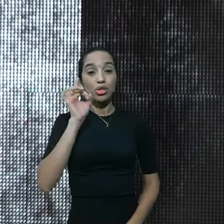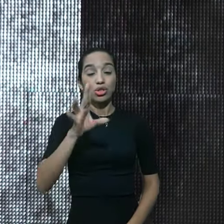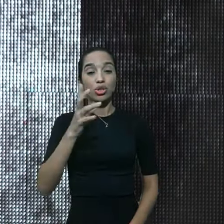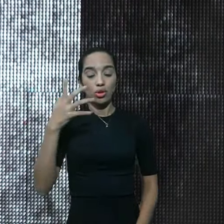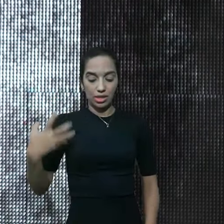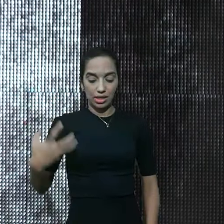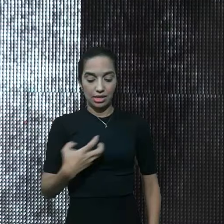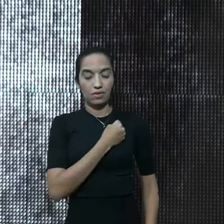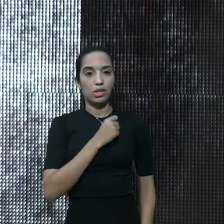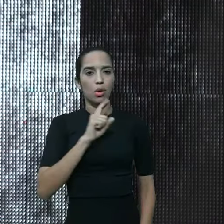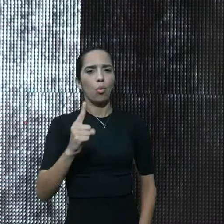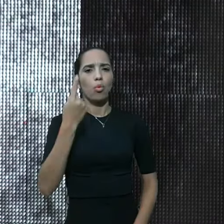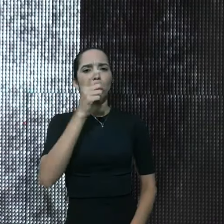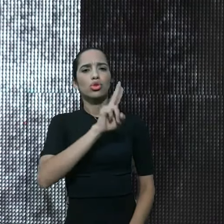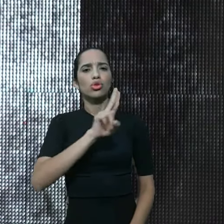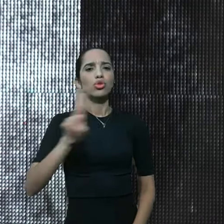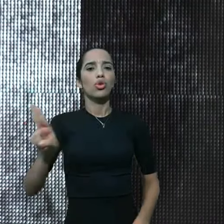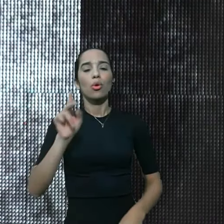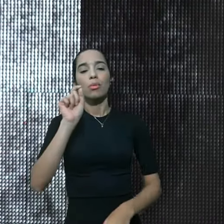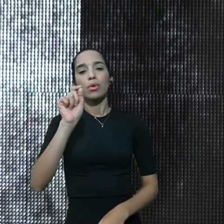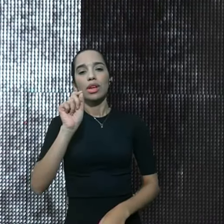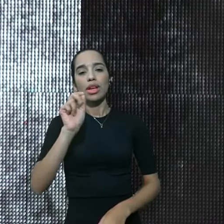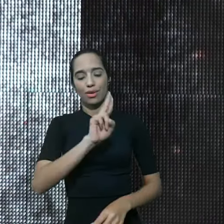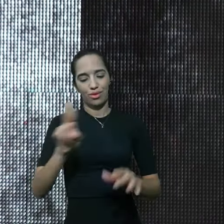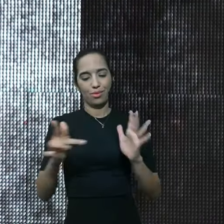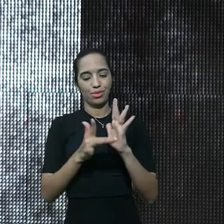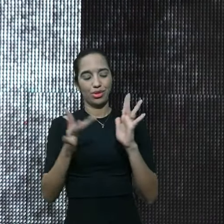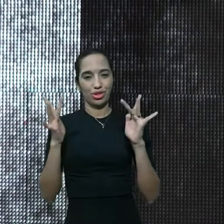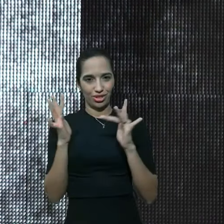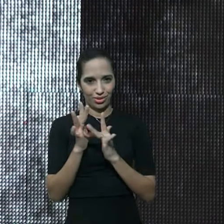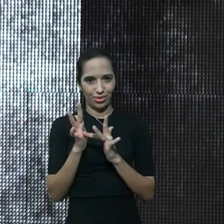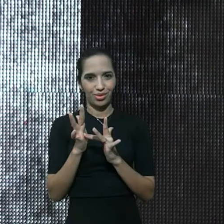salvação em um nome o nome de Jesus